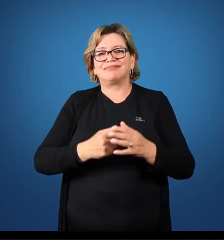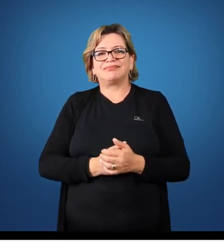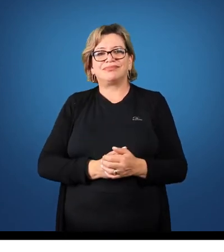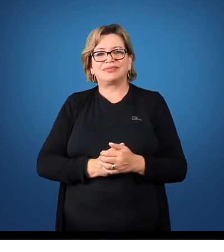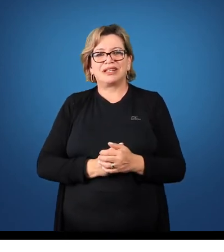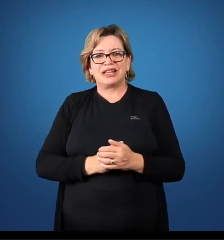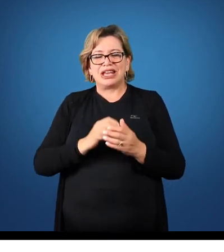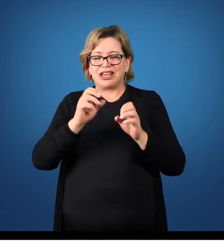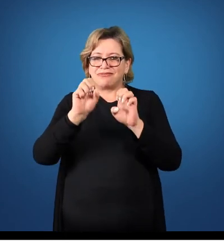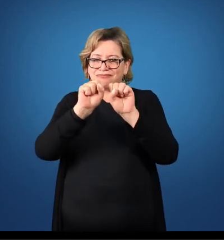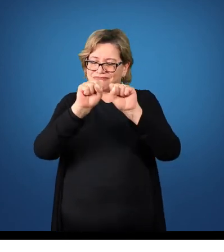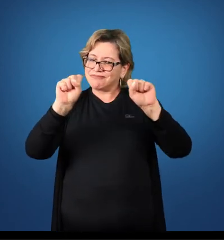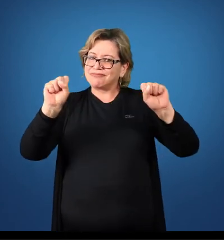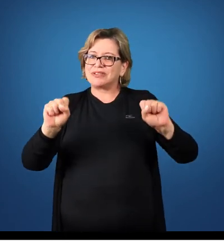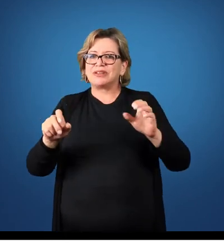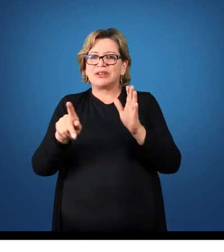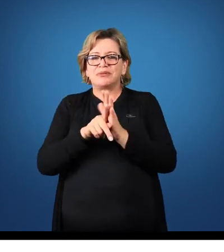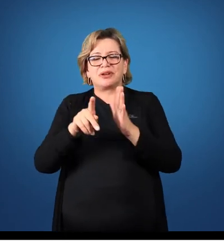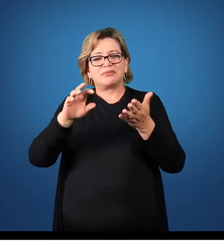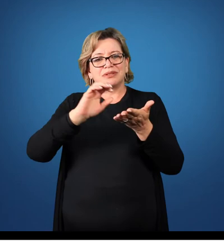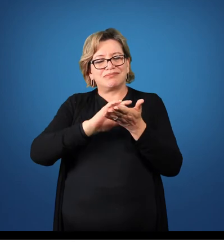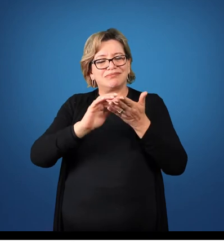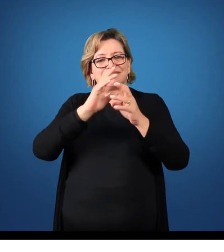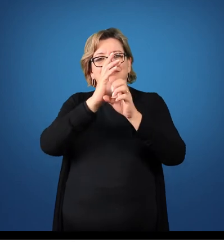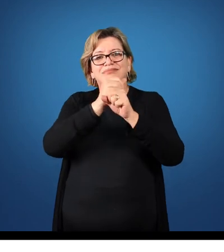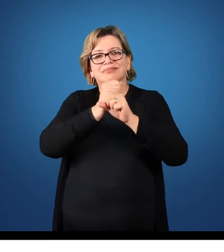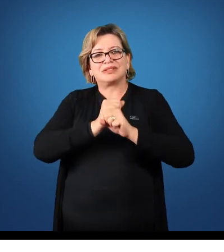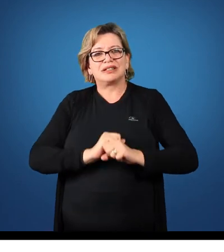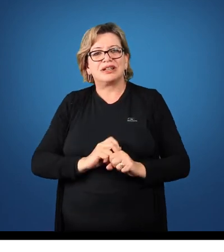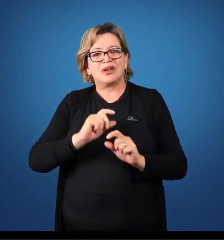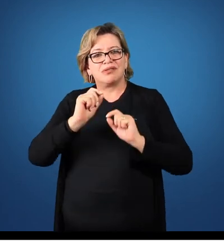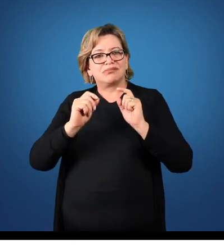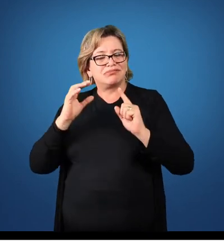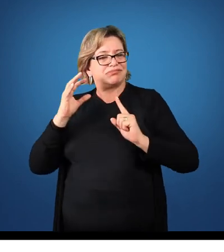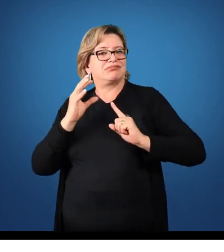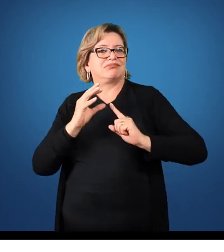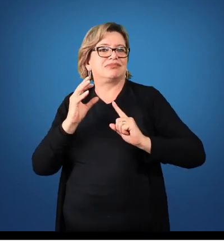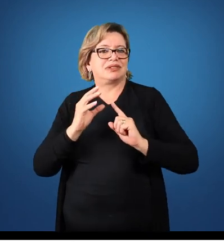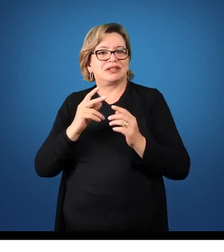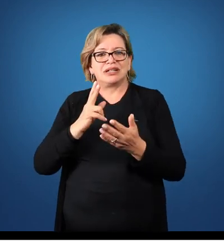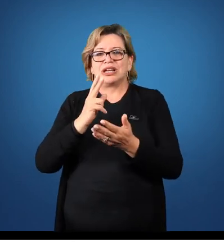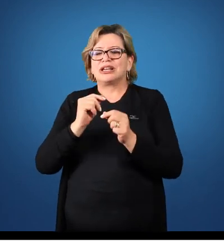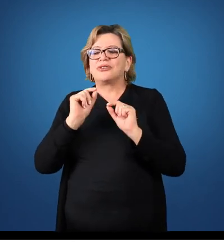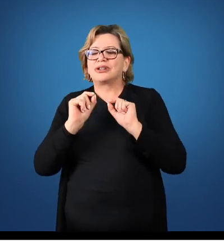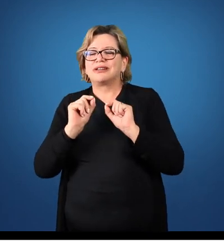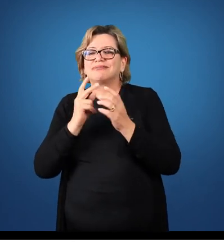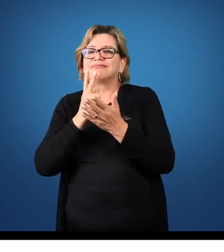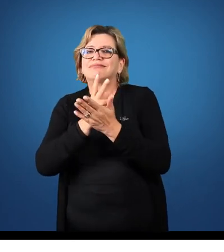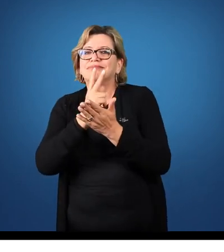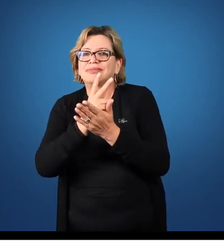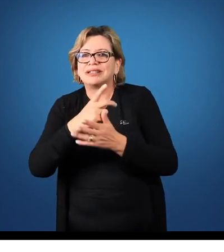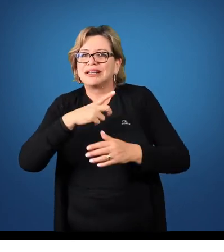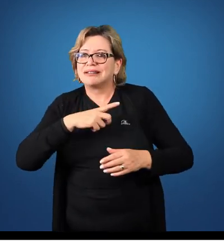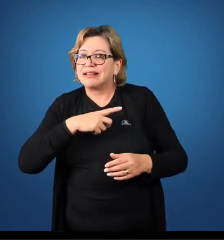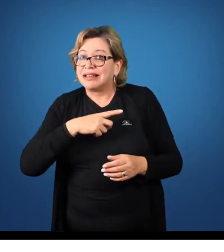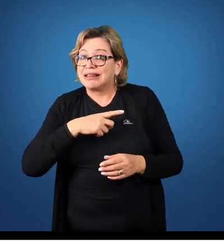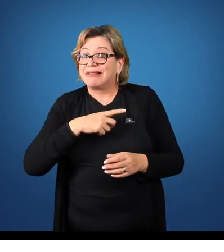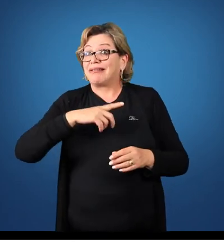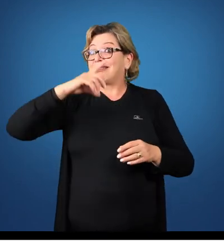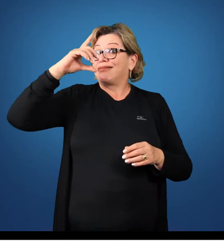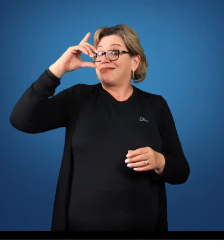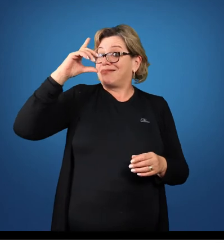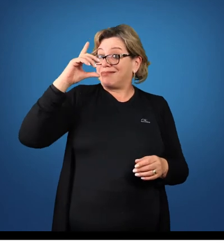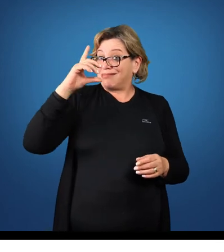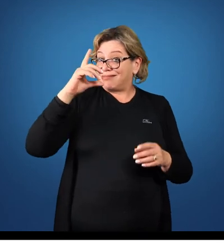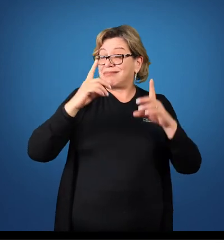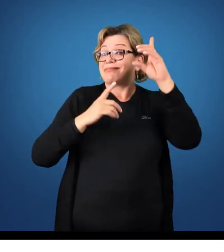Essa é a sistemática. Qual o efeito disso? O efeito é que para cada débito, para cada vez que